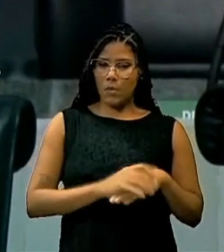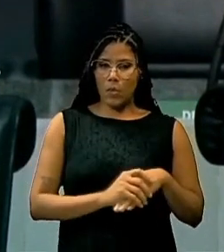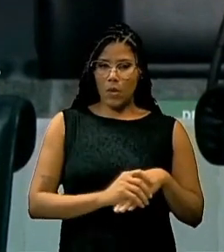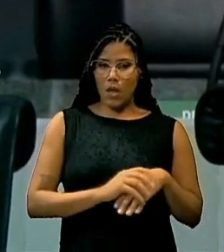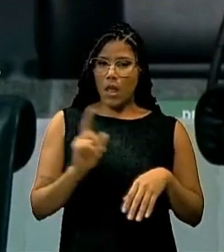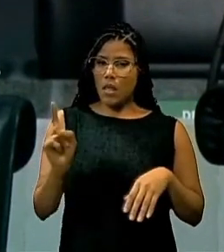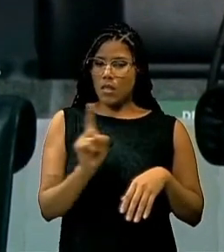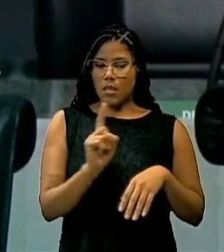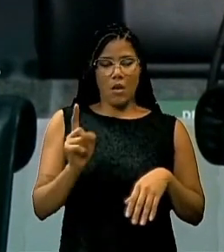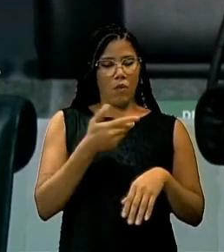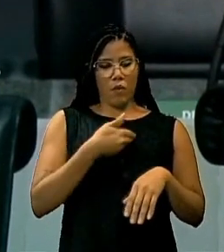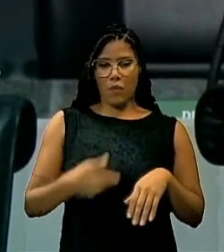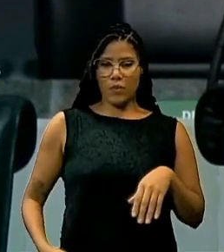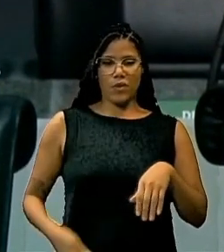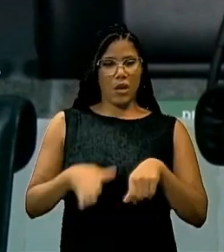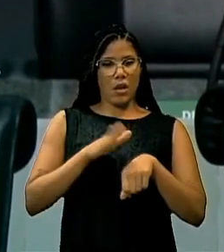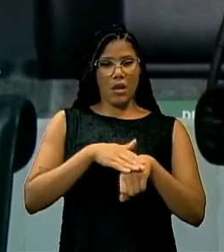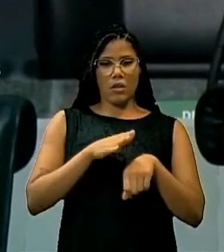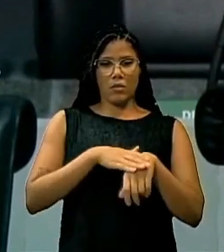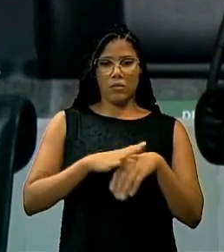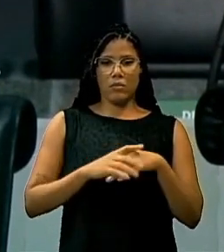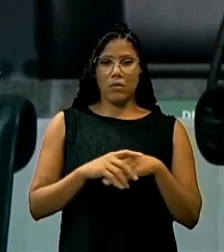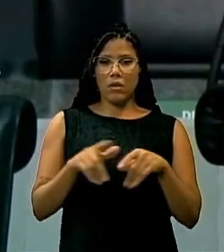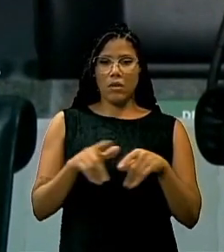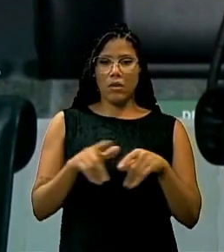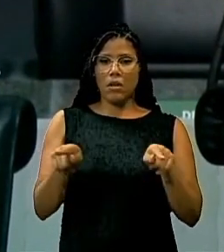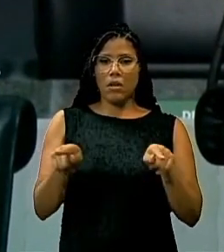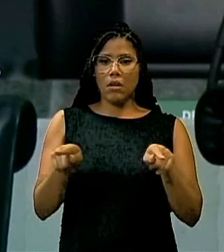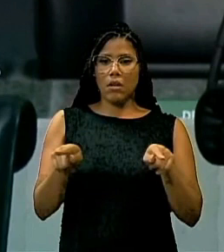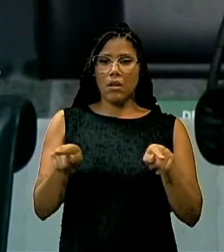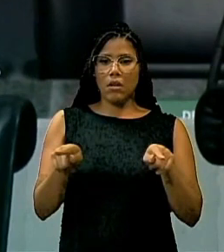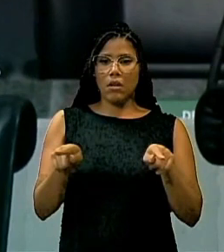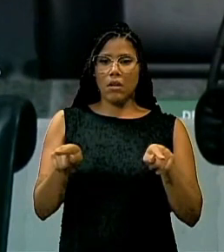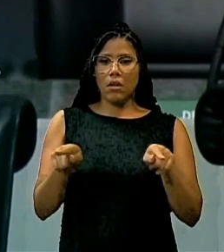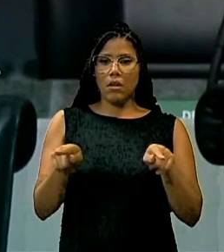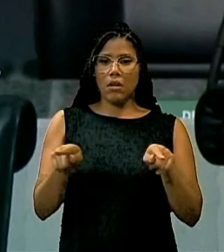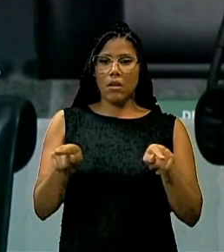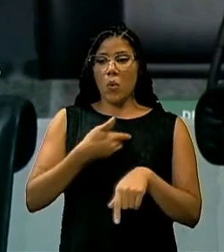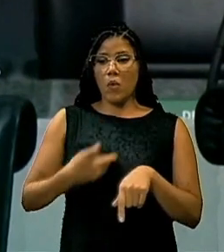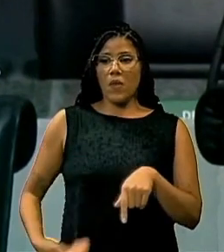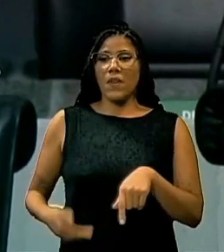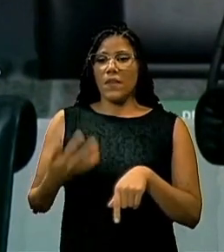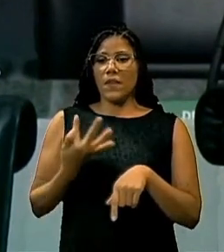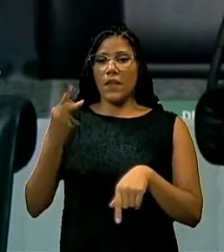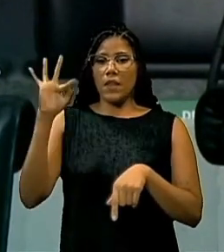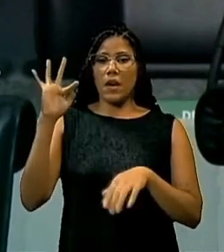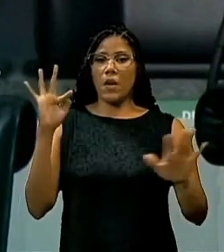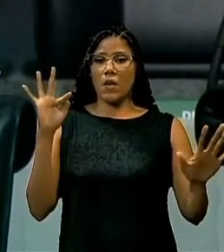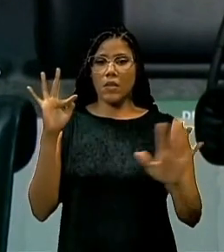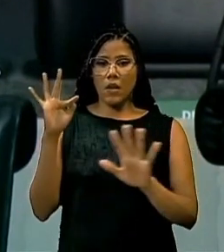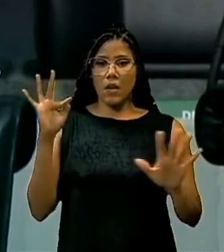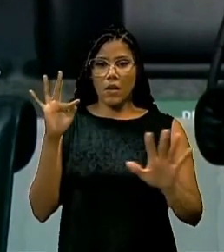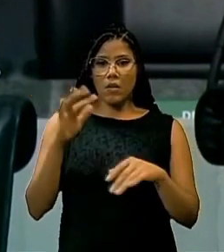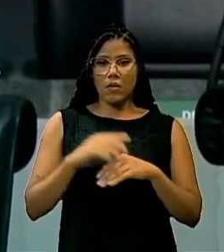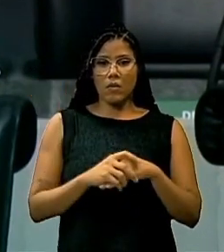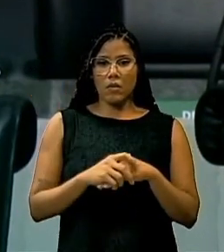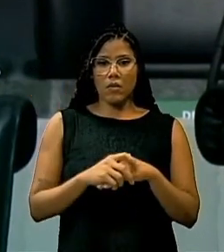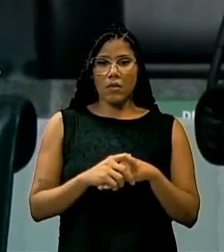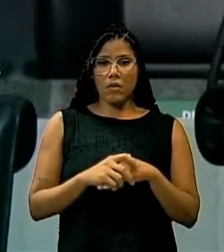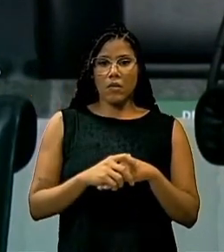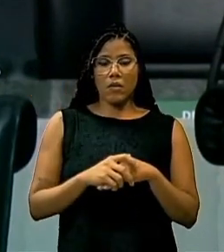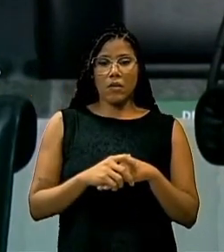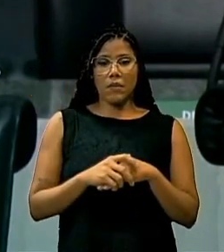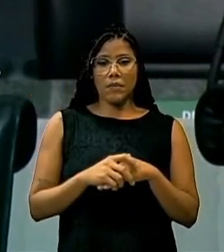foi iniciativa do Estado, e nem tampouco foi iniciativa do Governo Federal. Foi iniciativa, deputado Antônio Henrique,